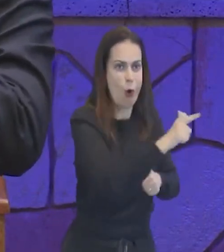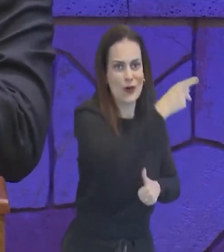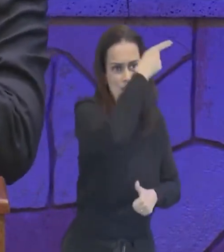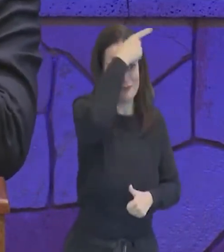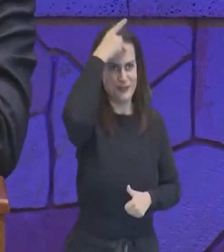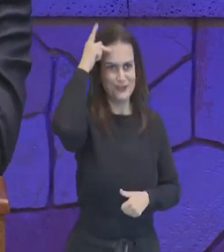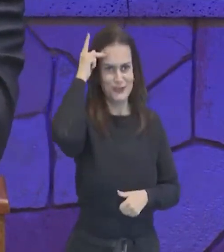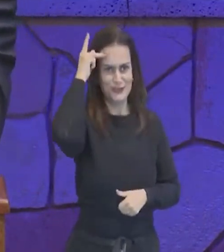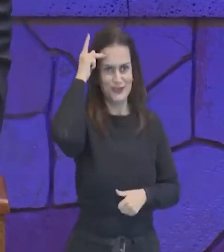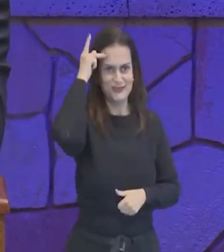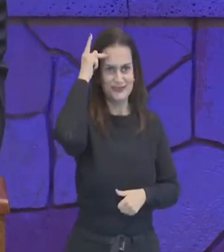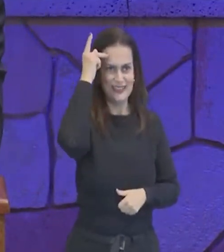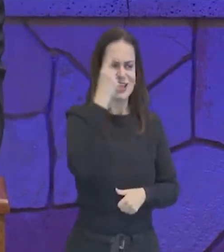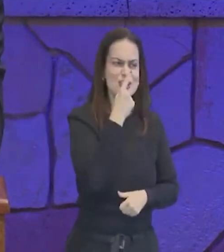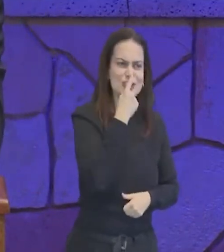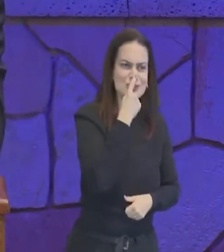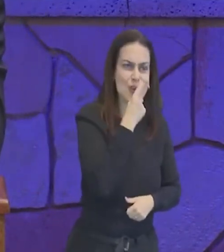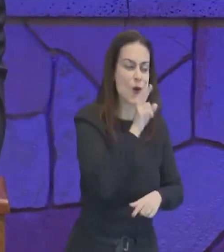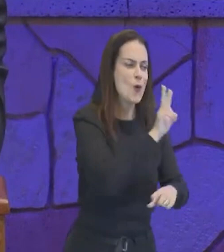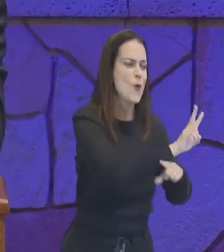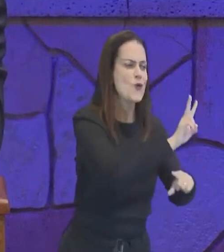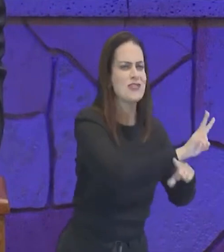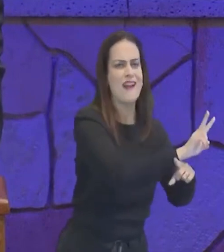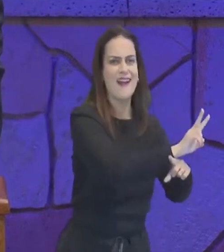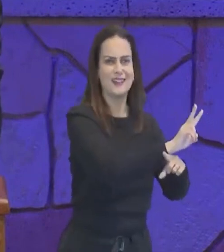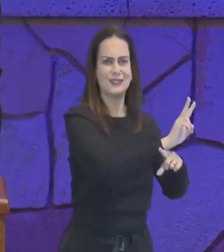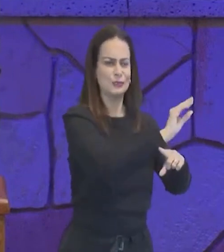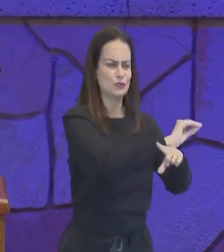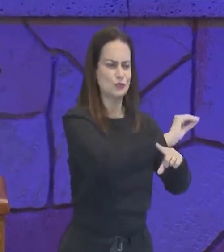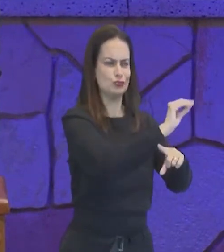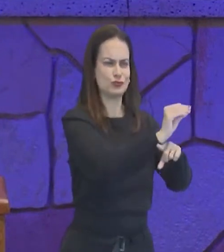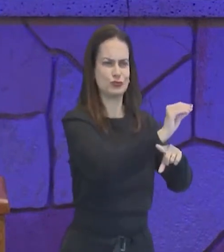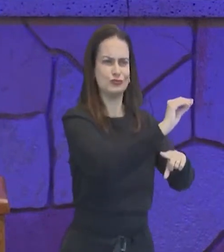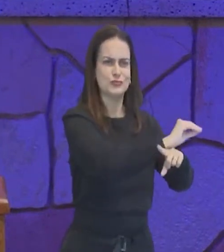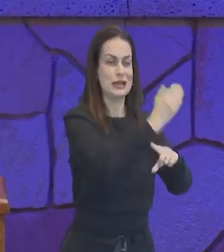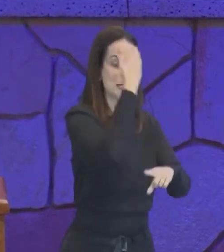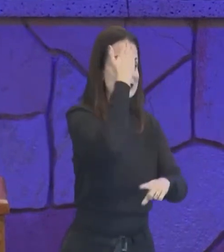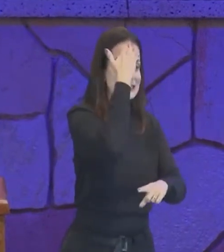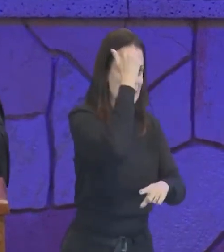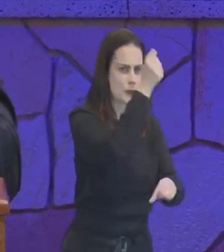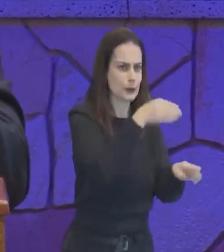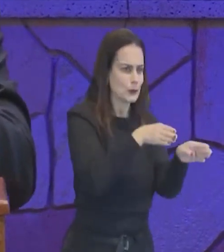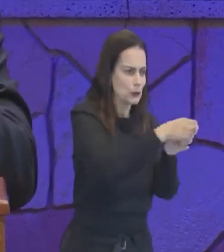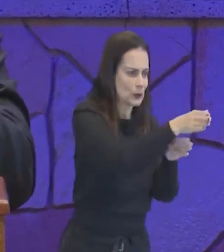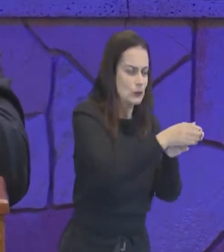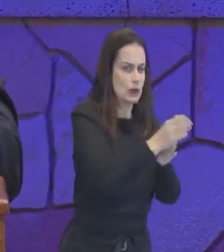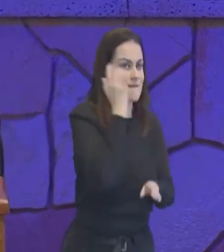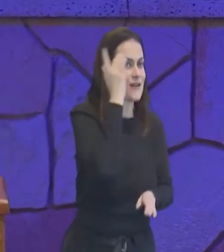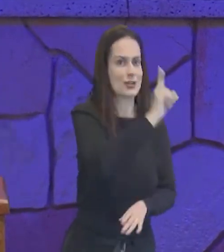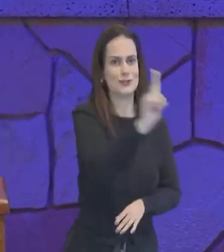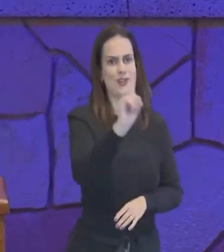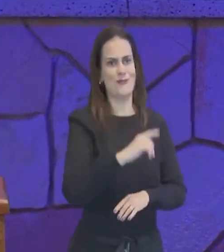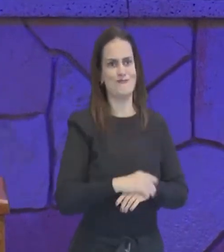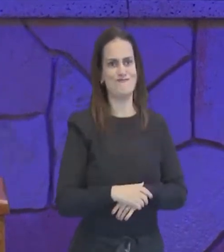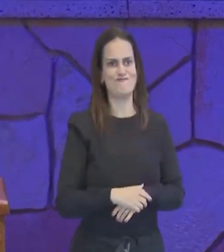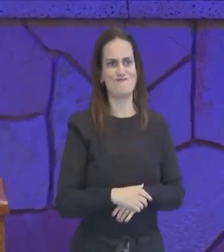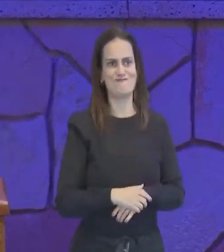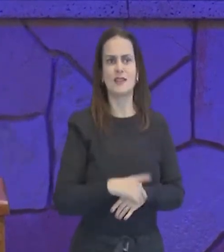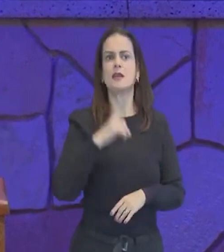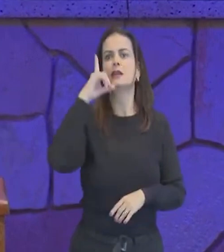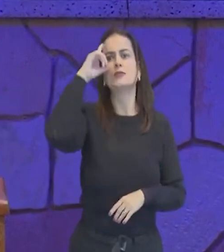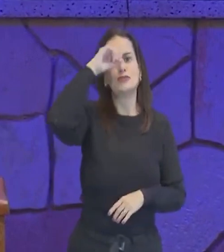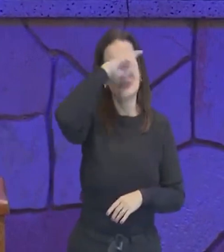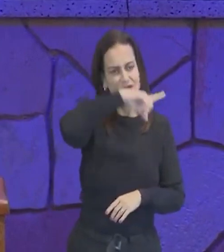vem então esse parâmetro do cuidado, instrução com sabedoria, e não é fácil, e não é fácil.